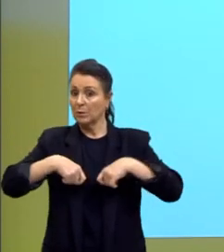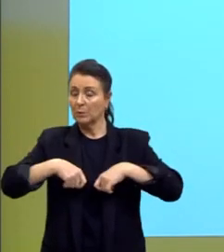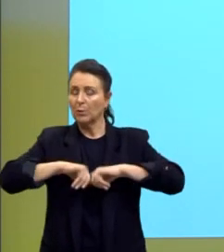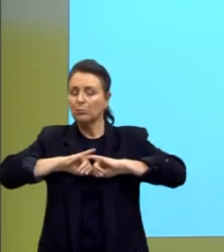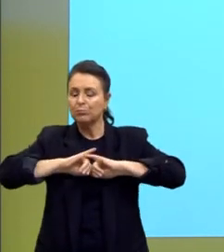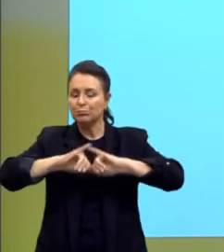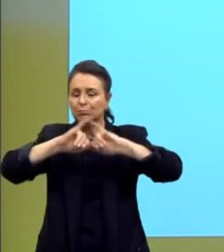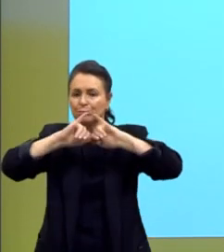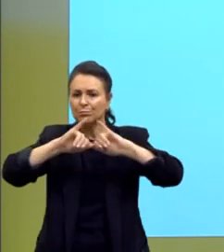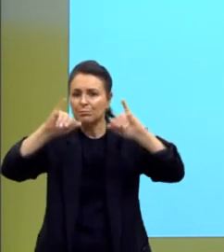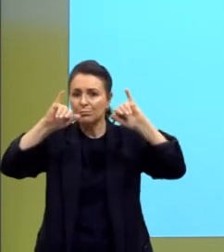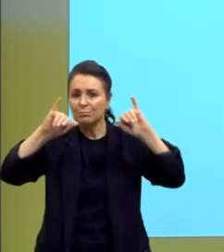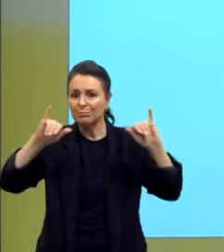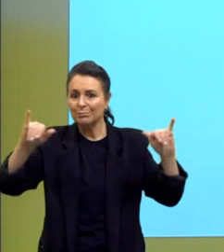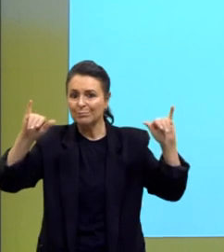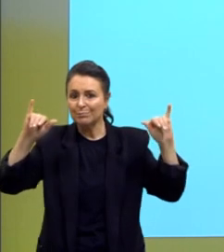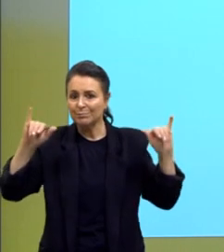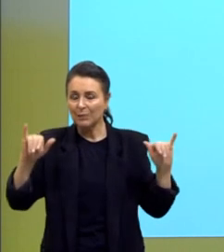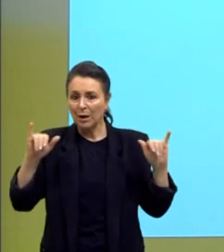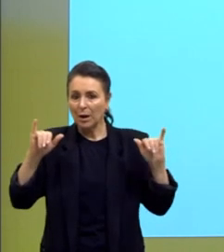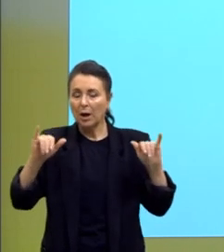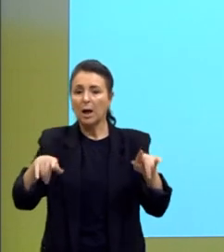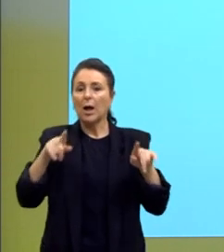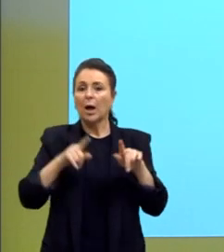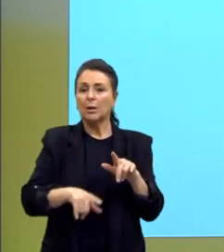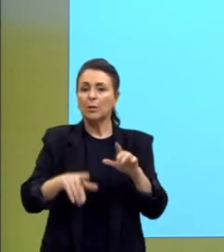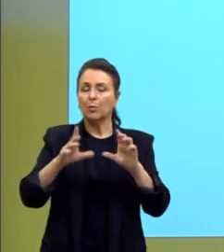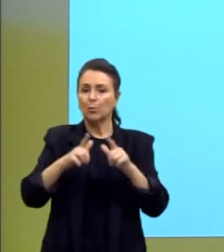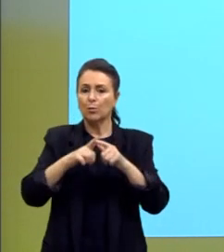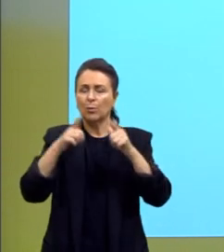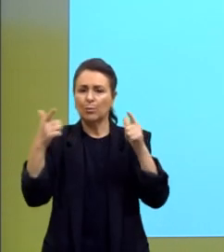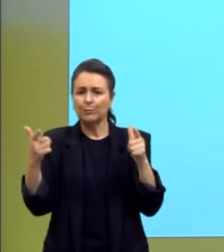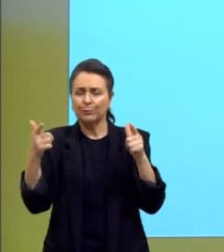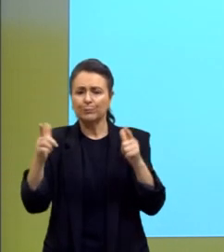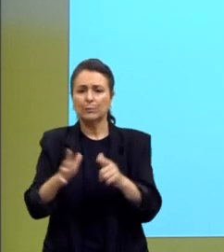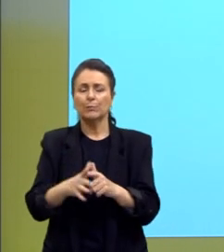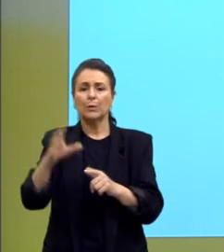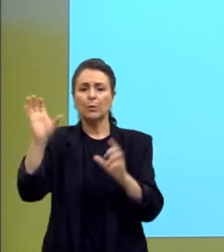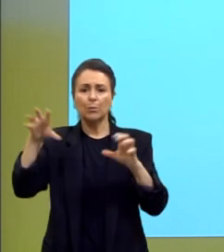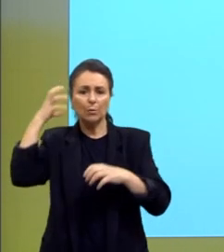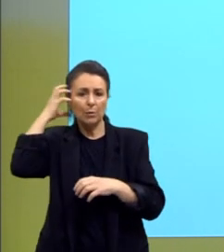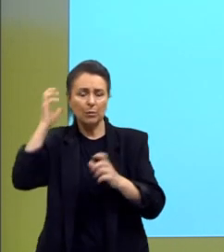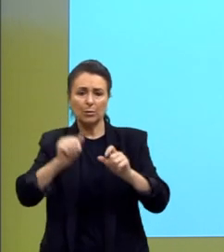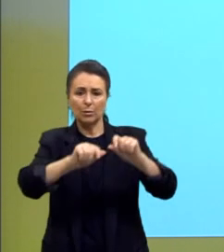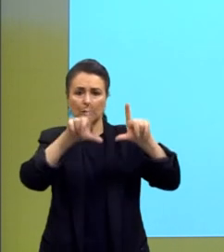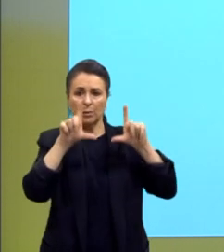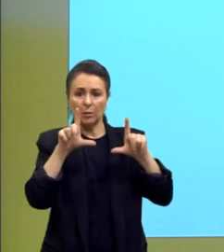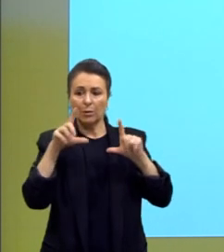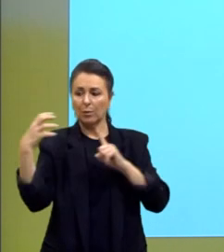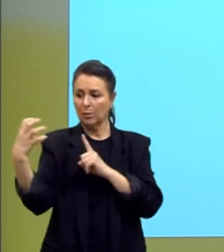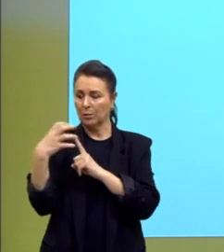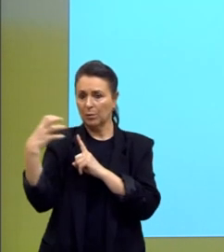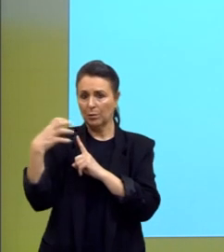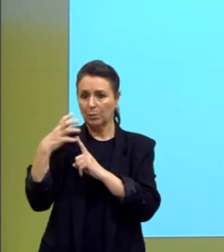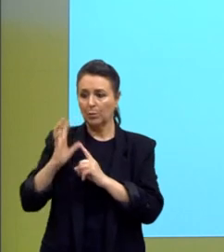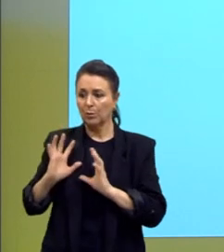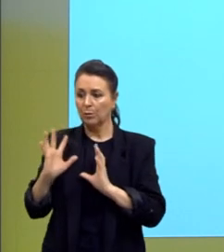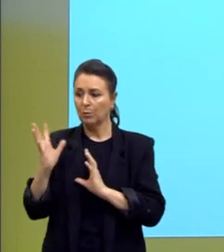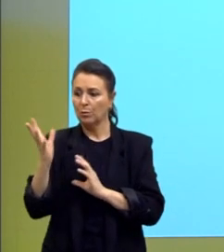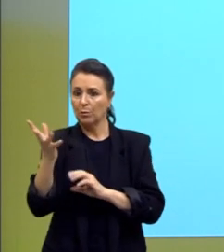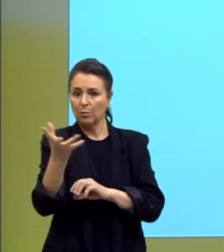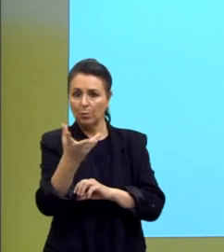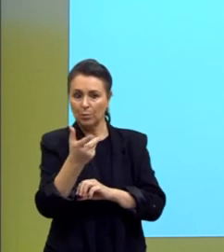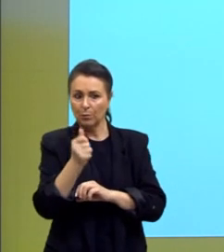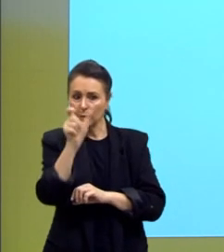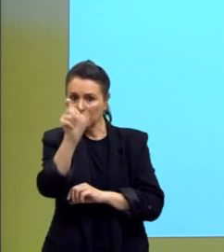divulgação de propagandas nos meios de comunicação, influenciando o consumo dos indivíduos de diferentes faixas etárias.